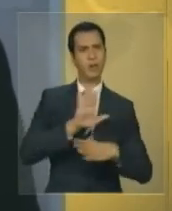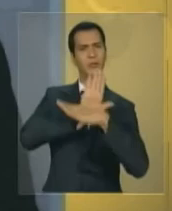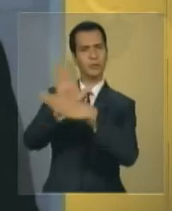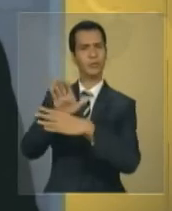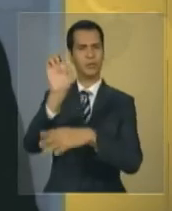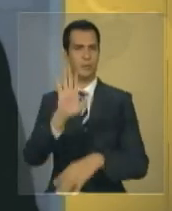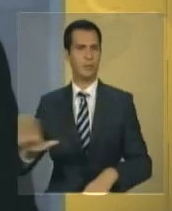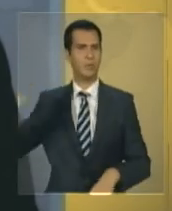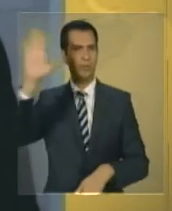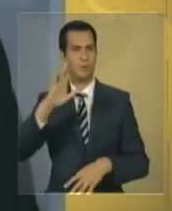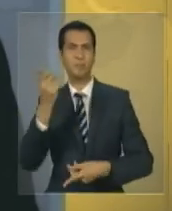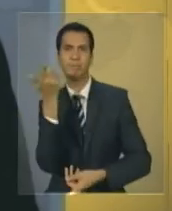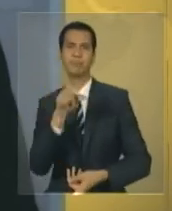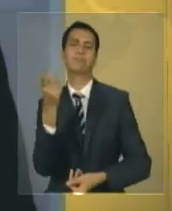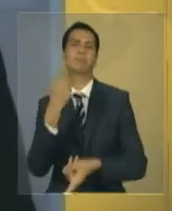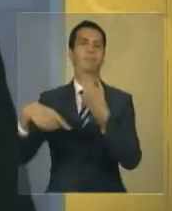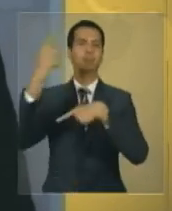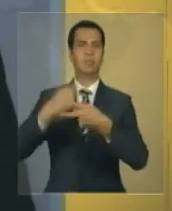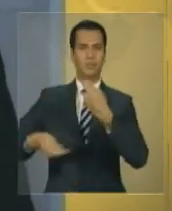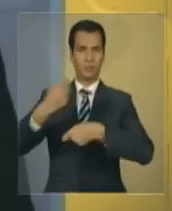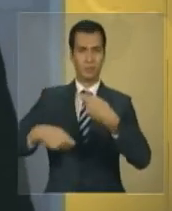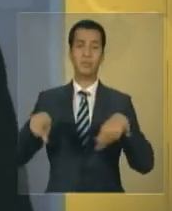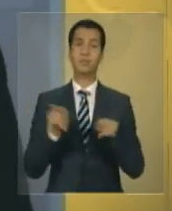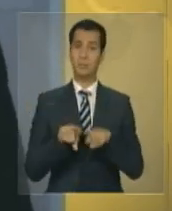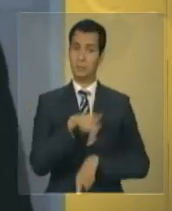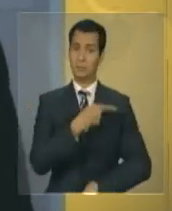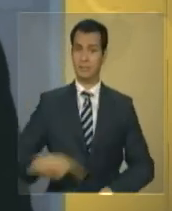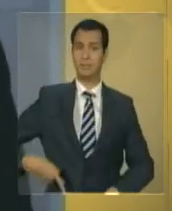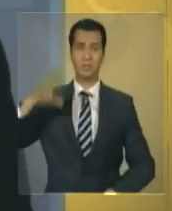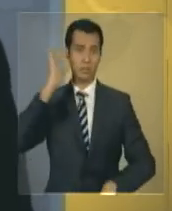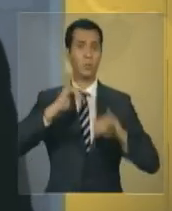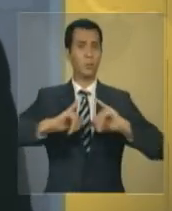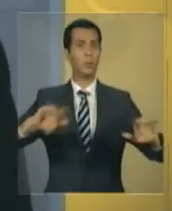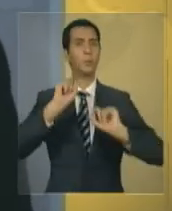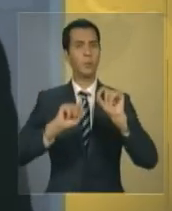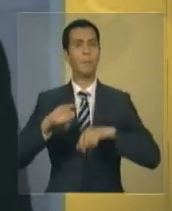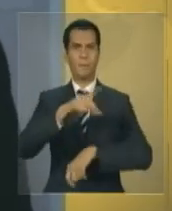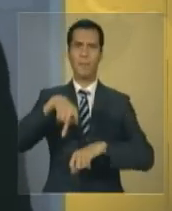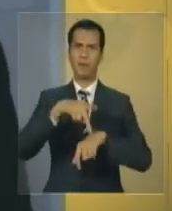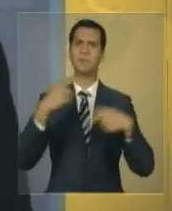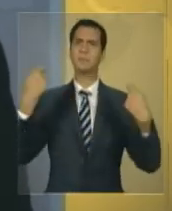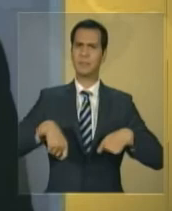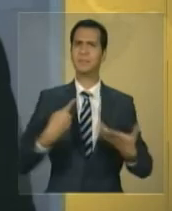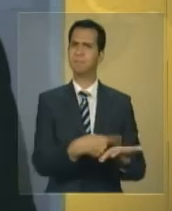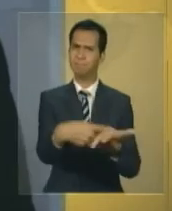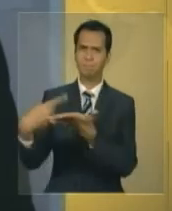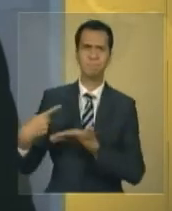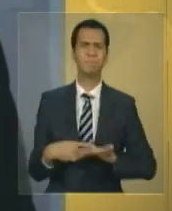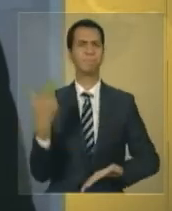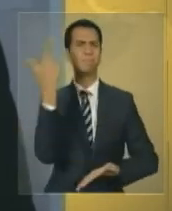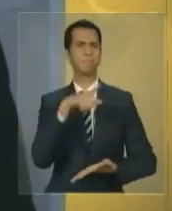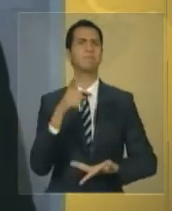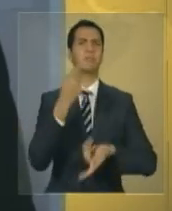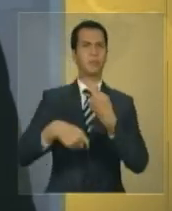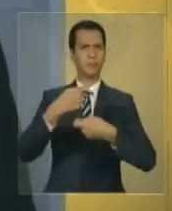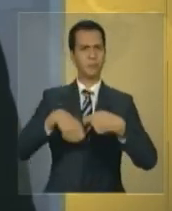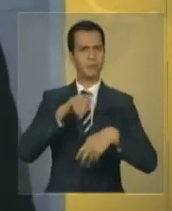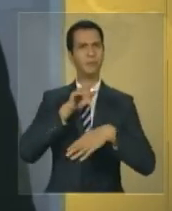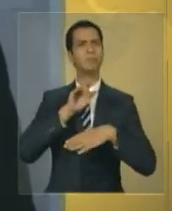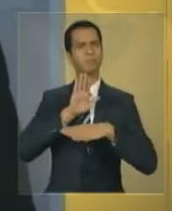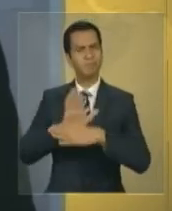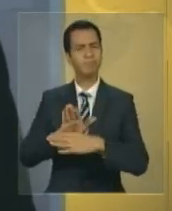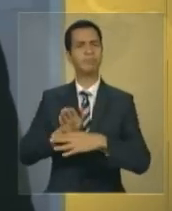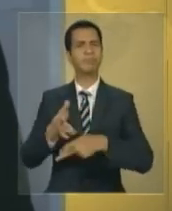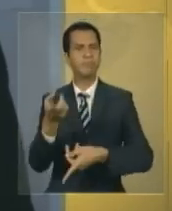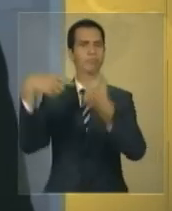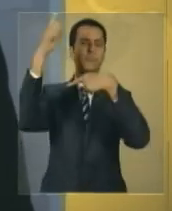Ainda, segundo a presidenta, é fundamental a coordenação política dos países para enfrentar esse momento. Durante a cúpula, foi analisado também